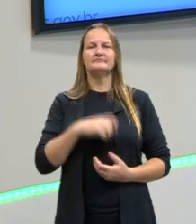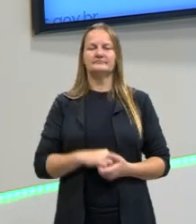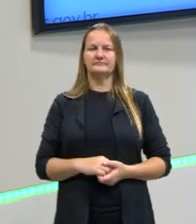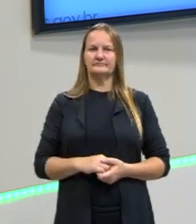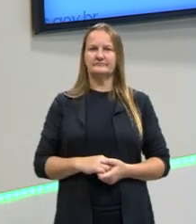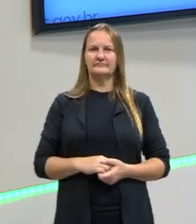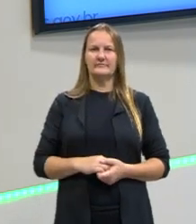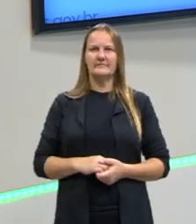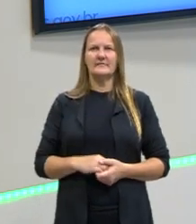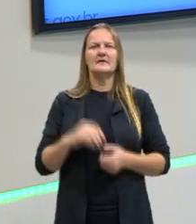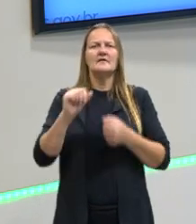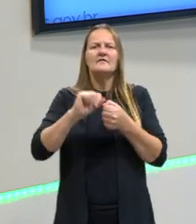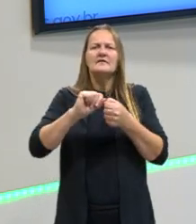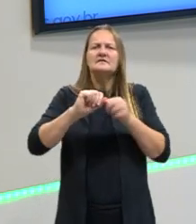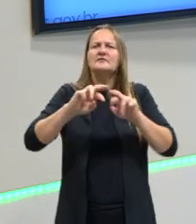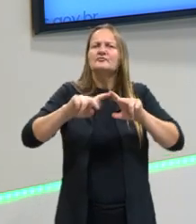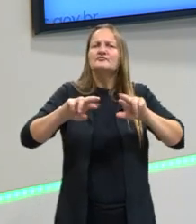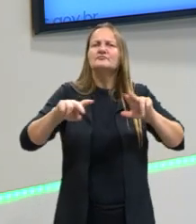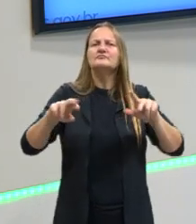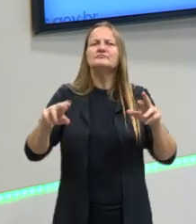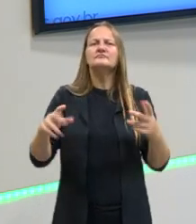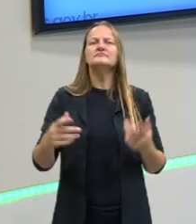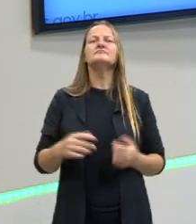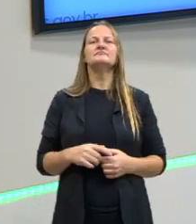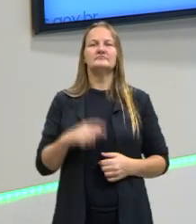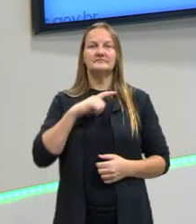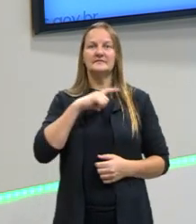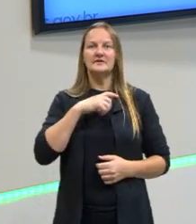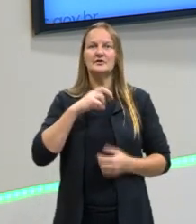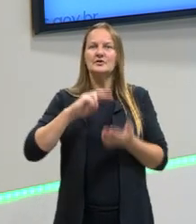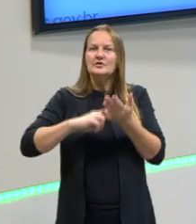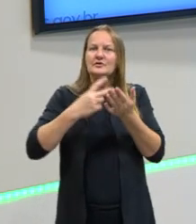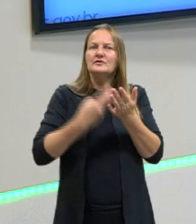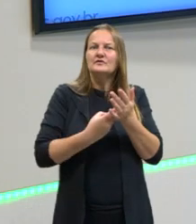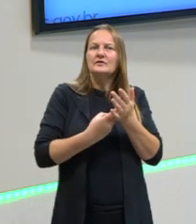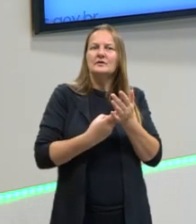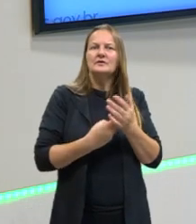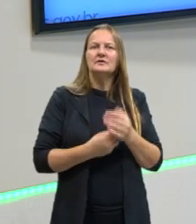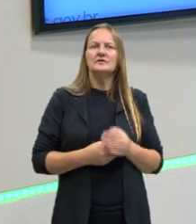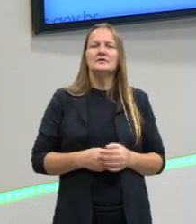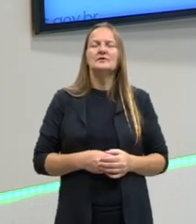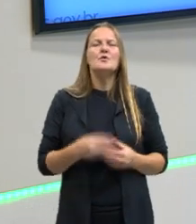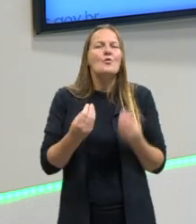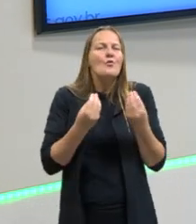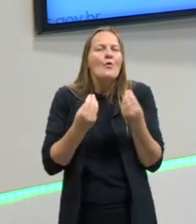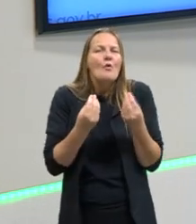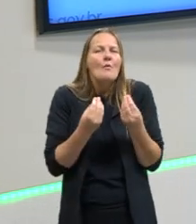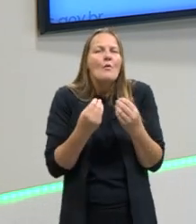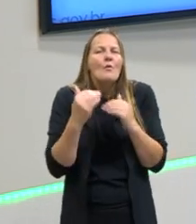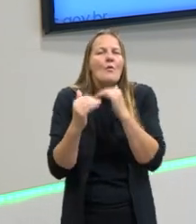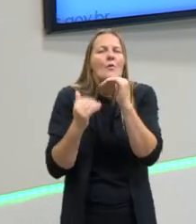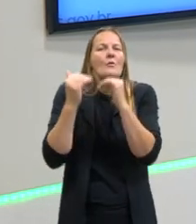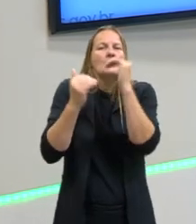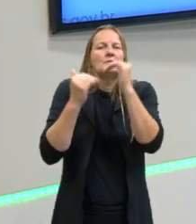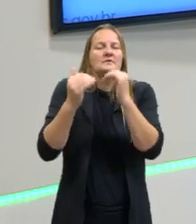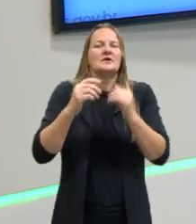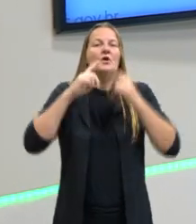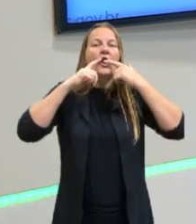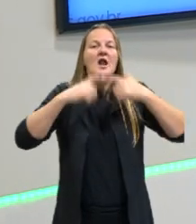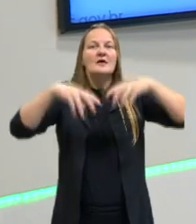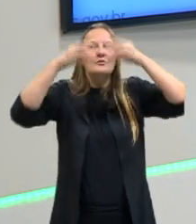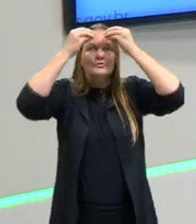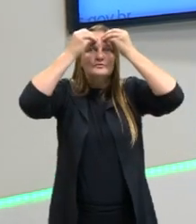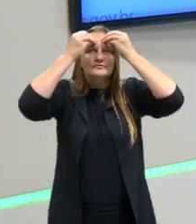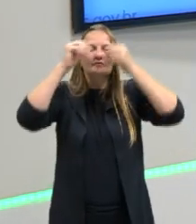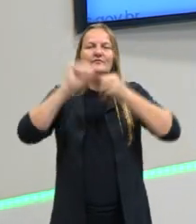dia, fazendo essa oposição de significado e muitas vezes a gente não se dá conta desse processo linguístico que a gente